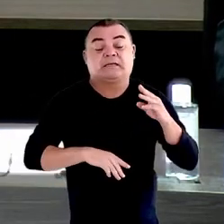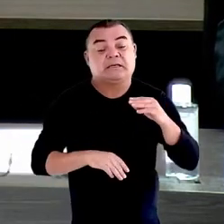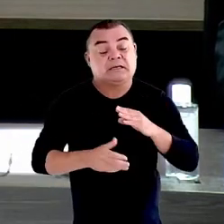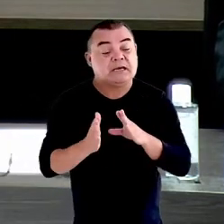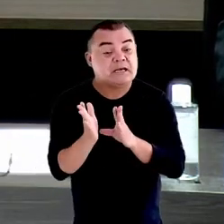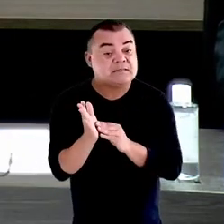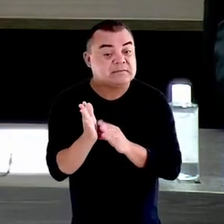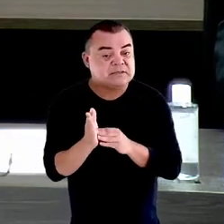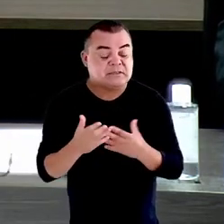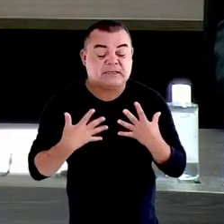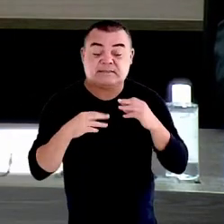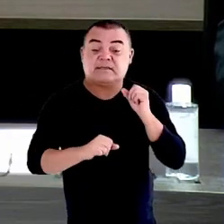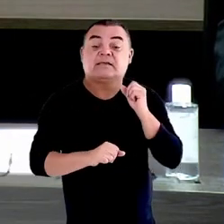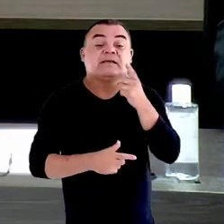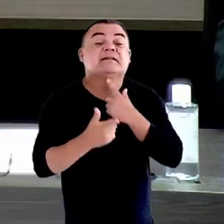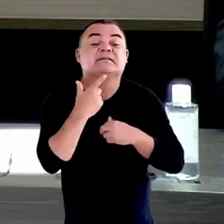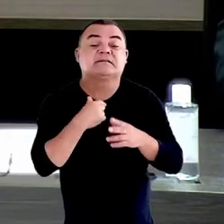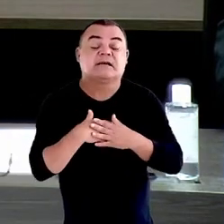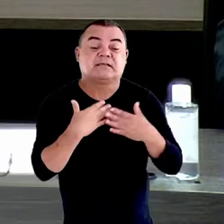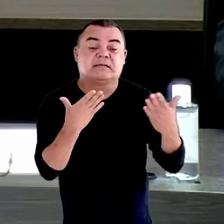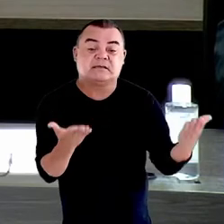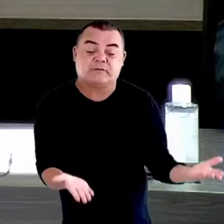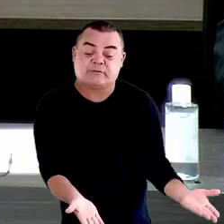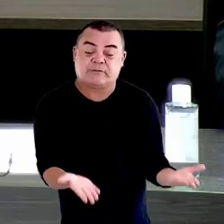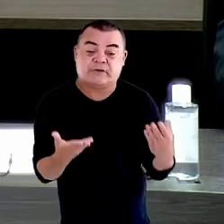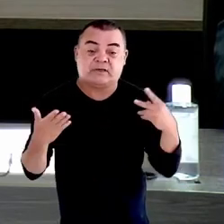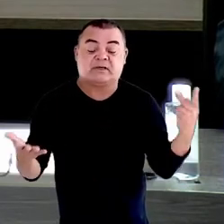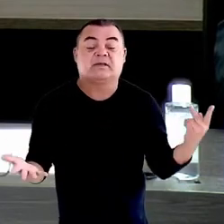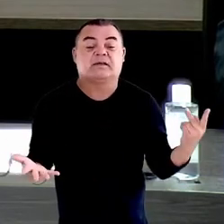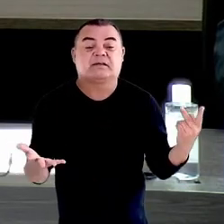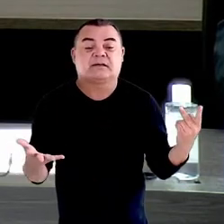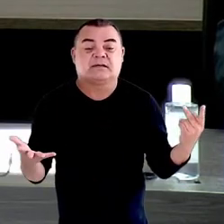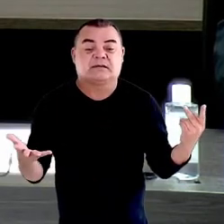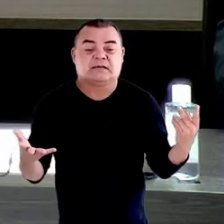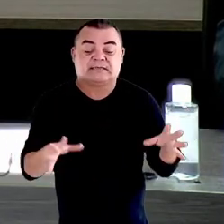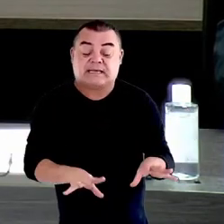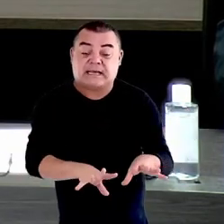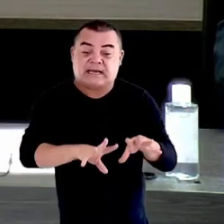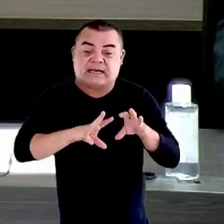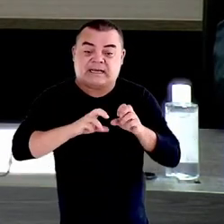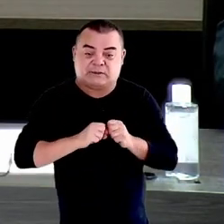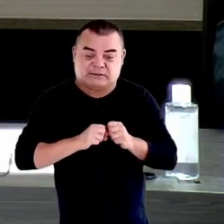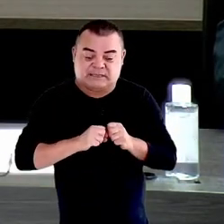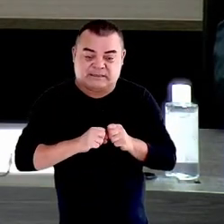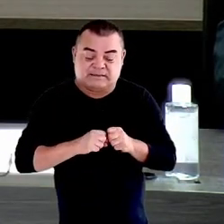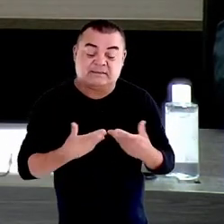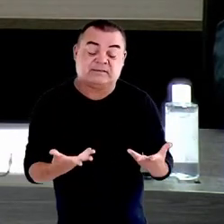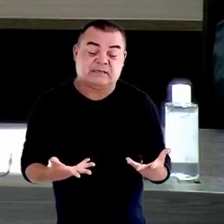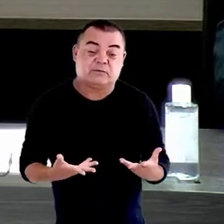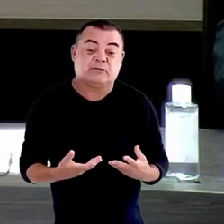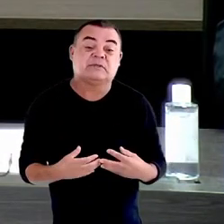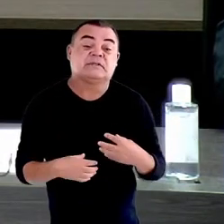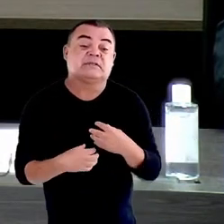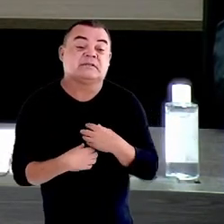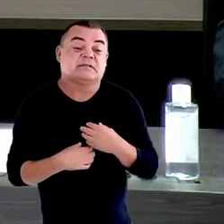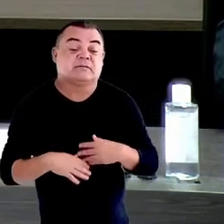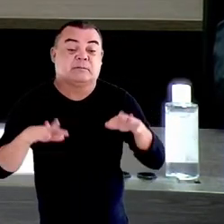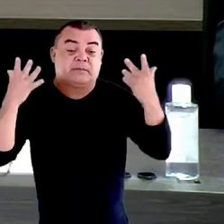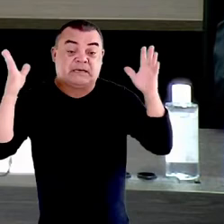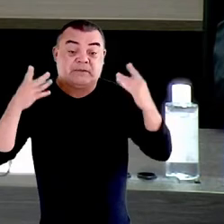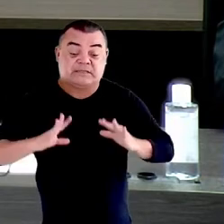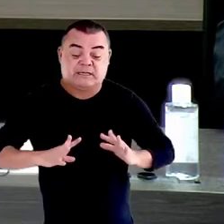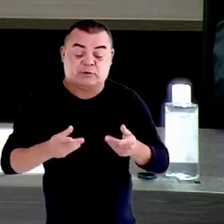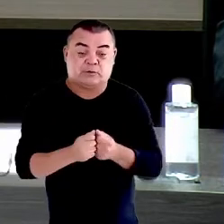necessárias, esperadas, venham a ser efetivamente adotadas. Nesse sentido, parabenizo a todos